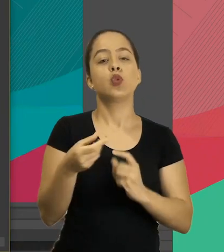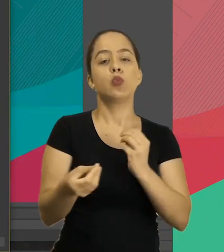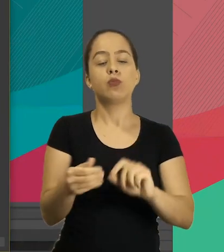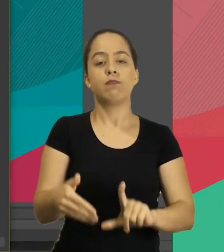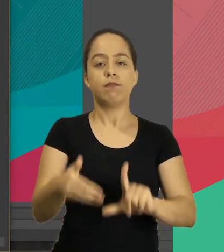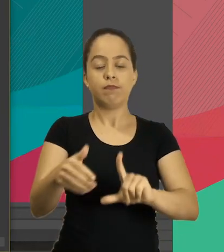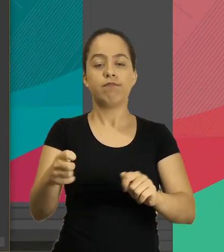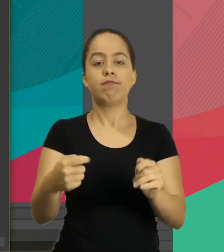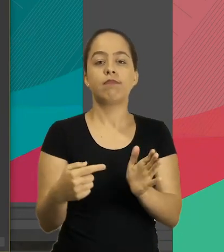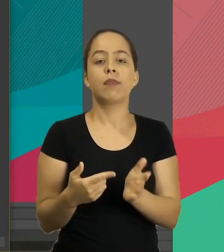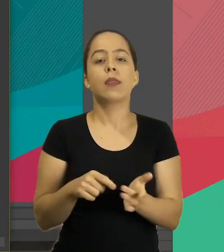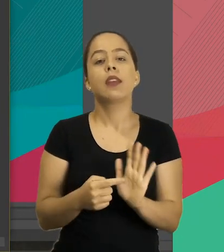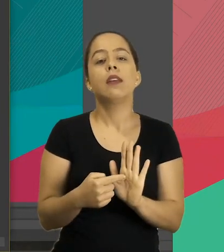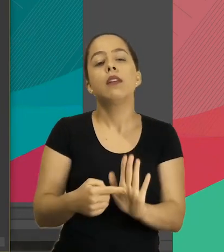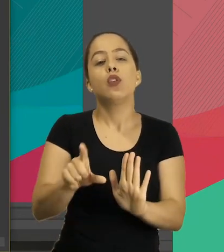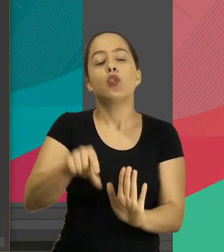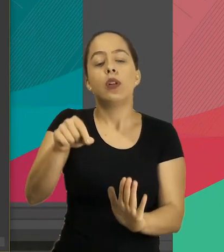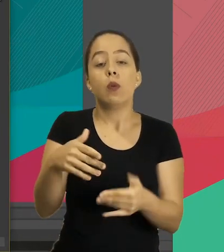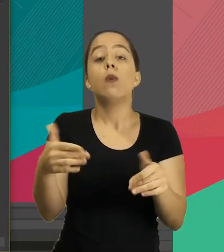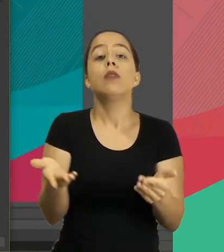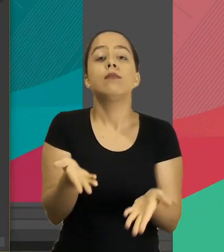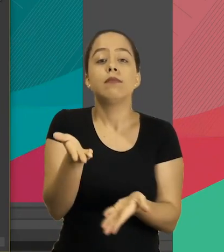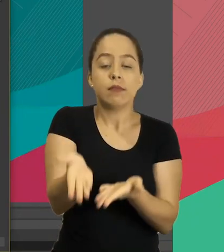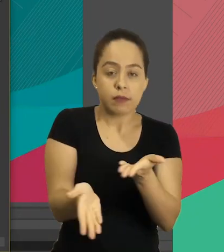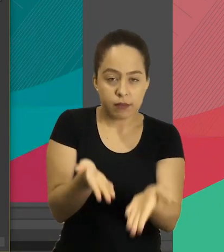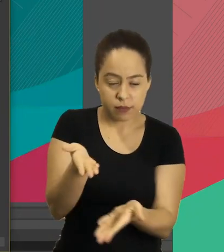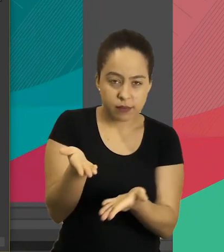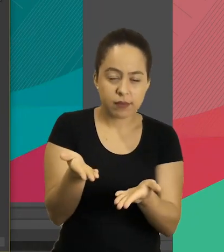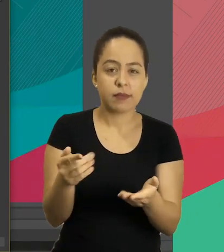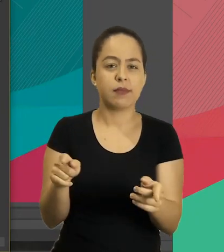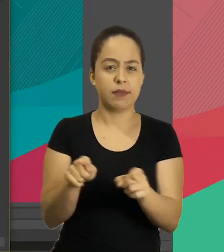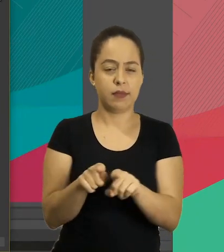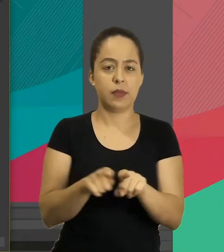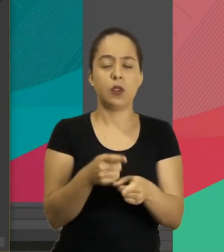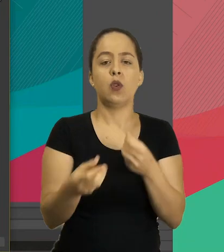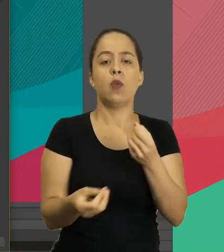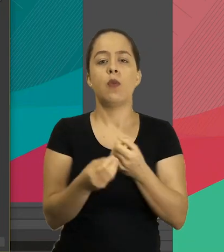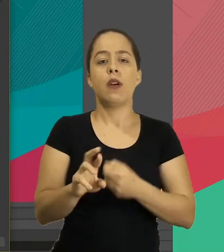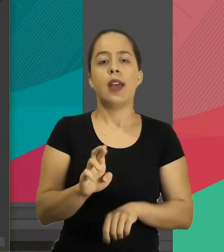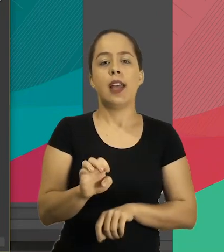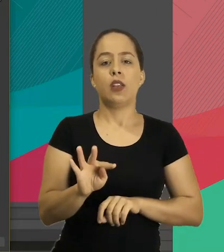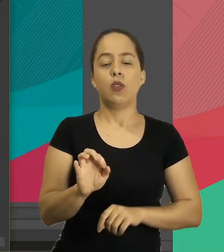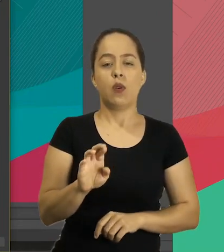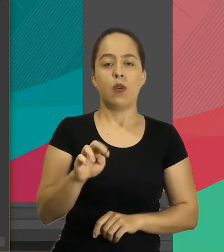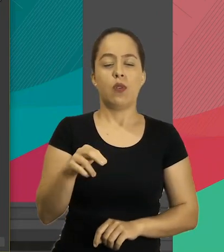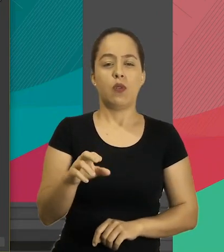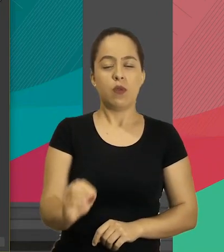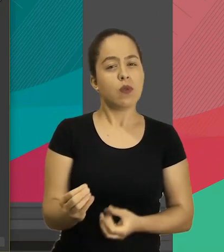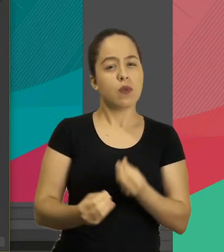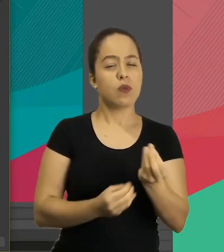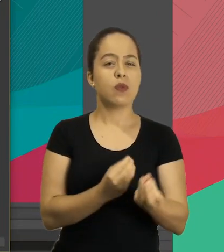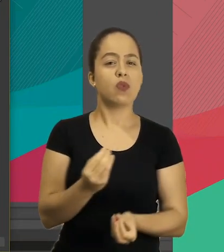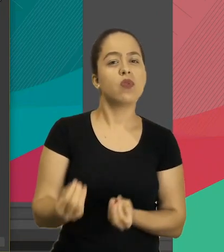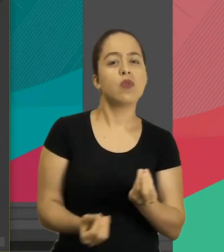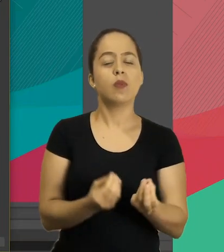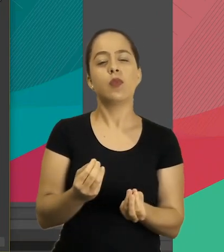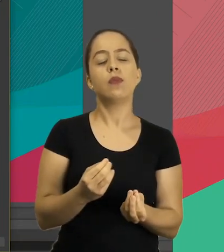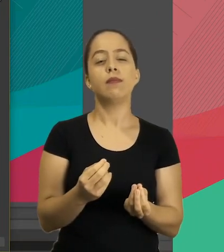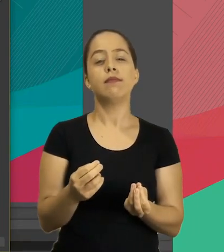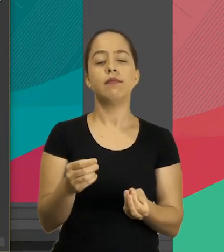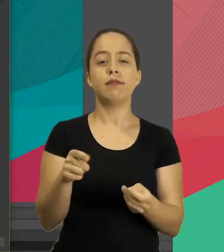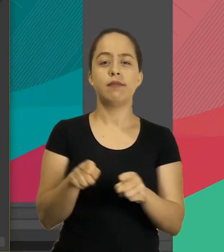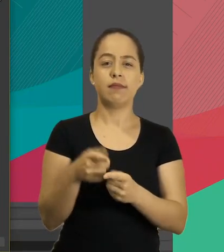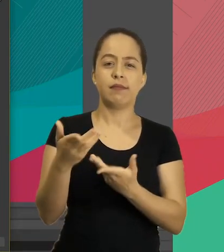e aqui a transmissão você tem que escolher o serviço eu escolhi o YouTube mas você pode escolher